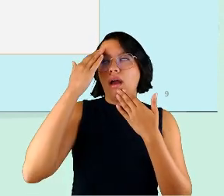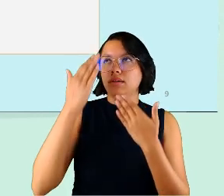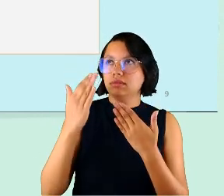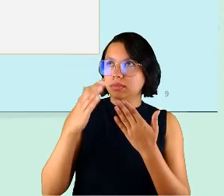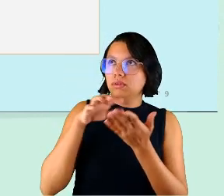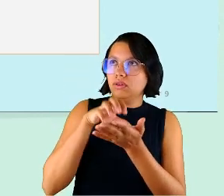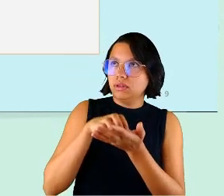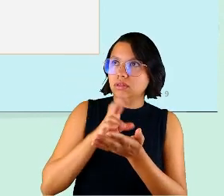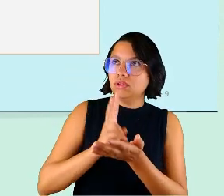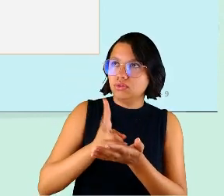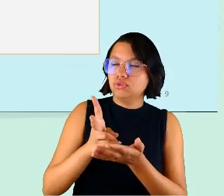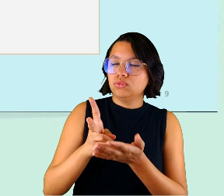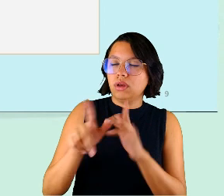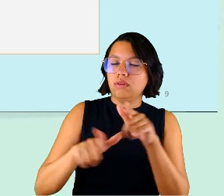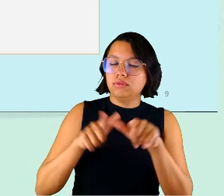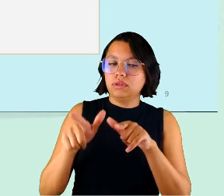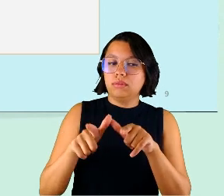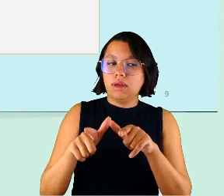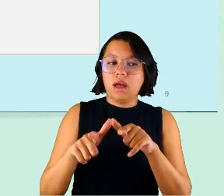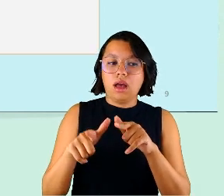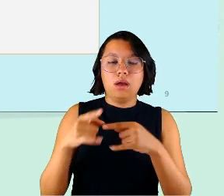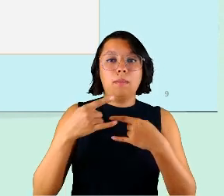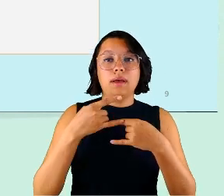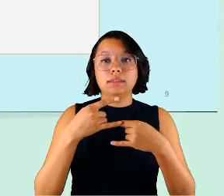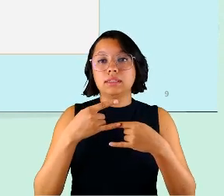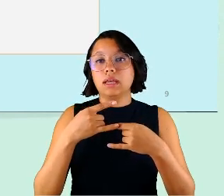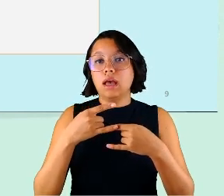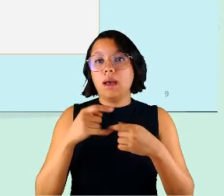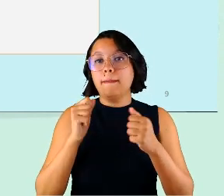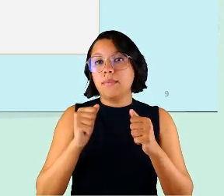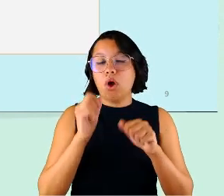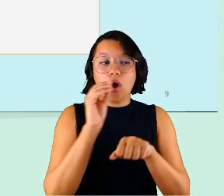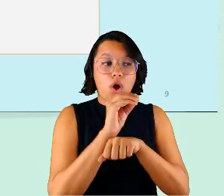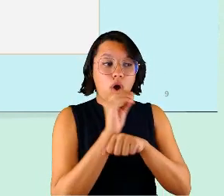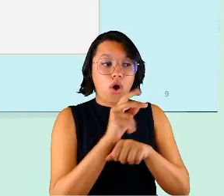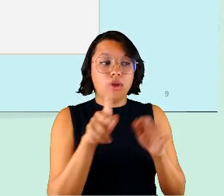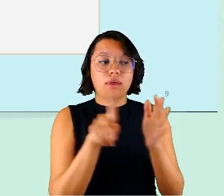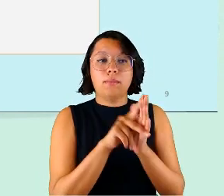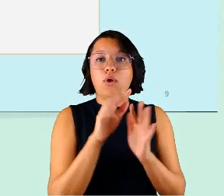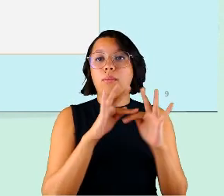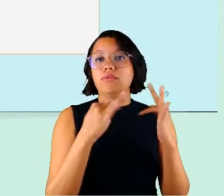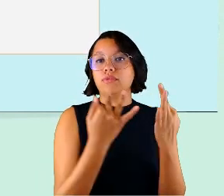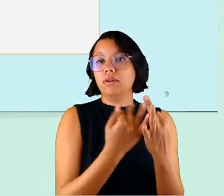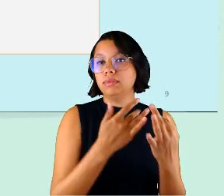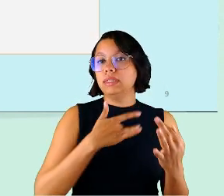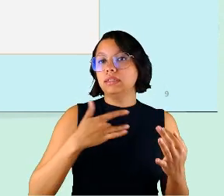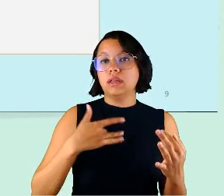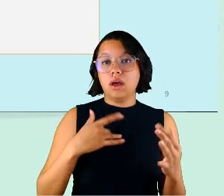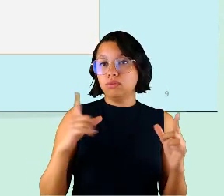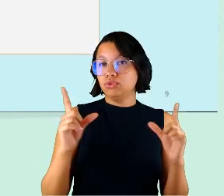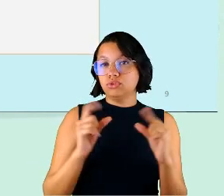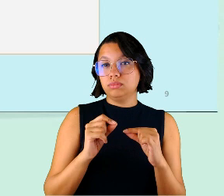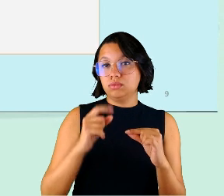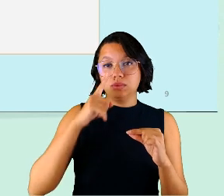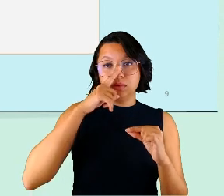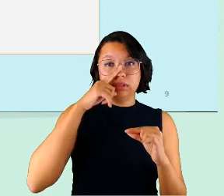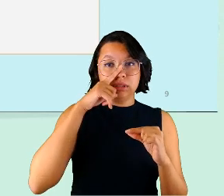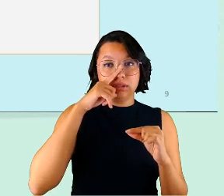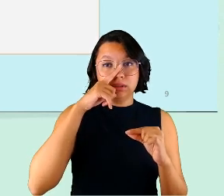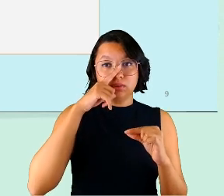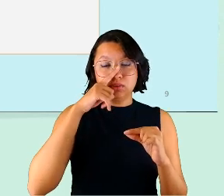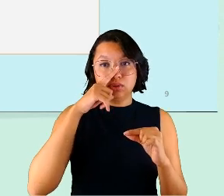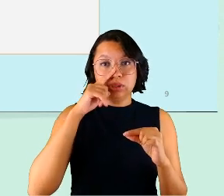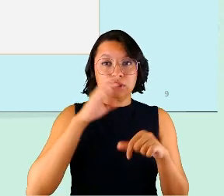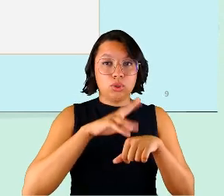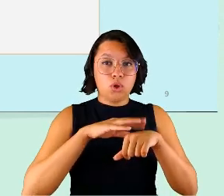organizações que as mantinham em casa podendo cuidar da própria família e da própria saúde reduzindo o risco de